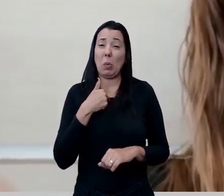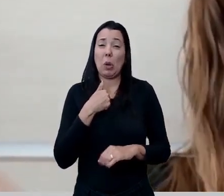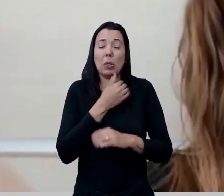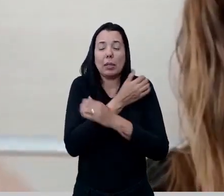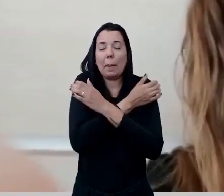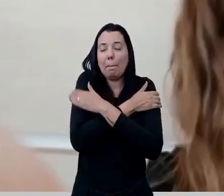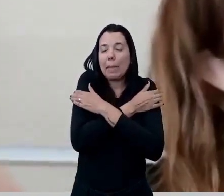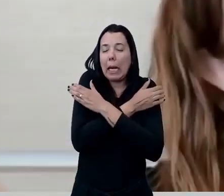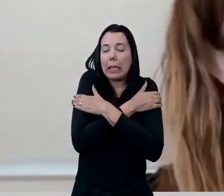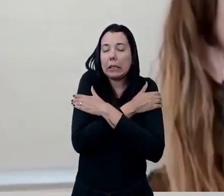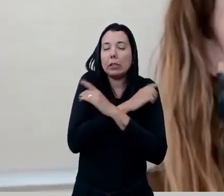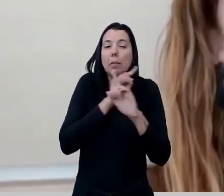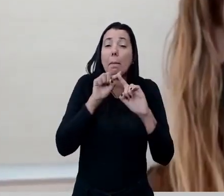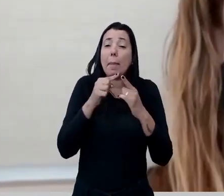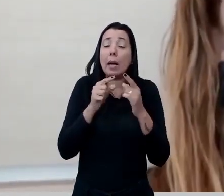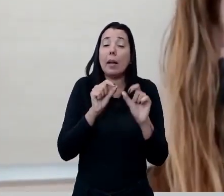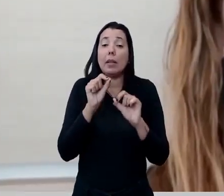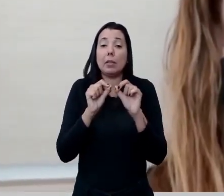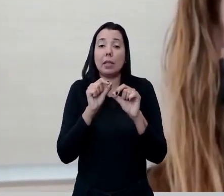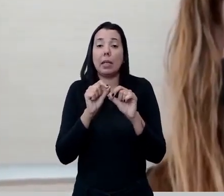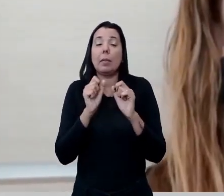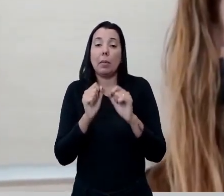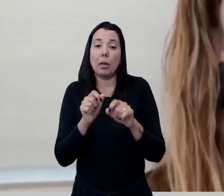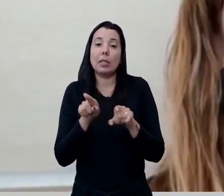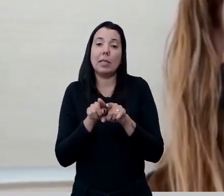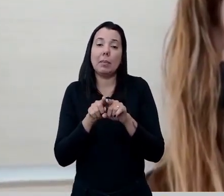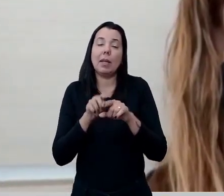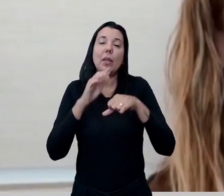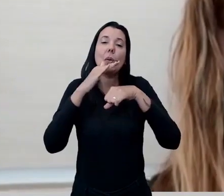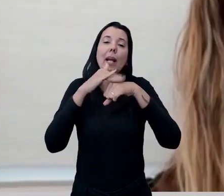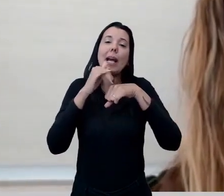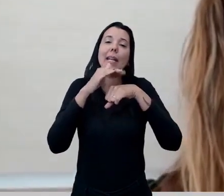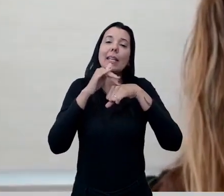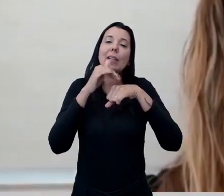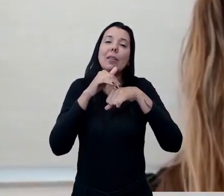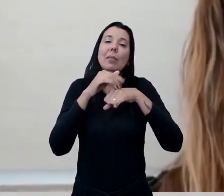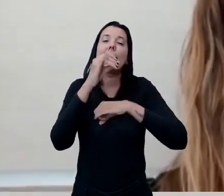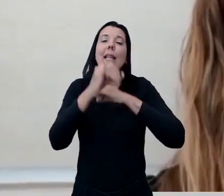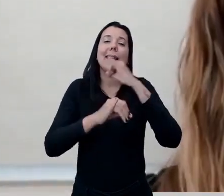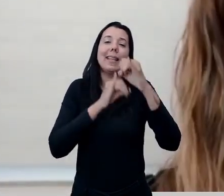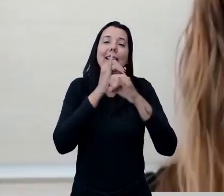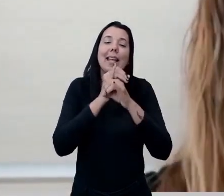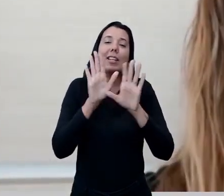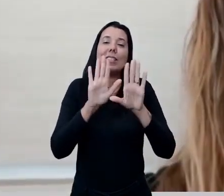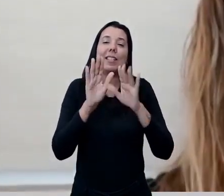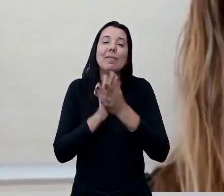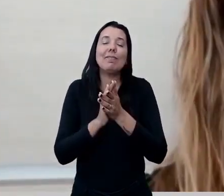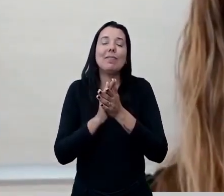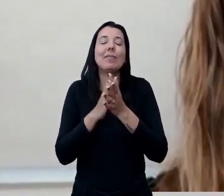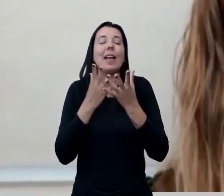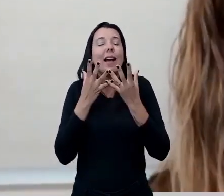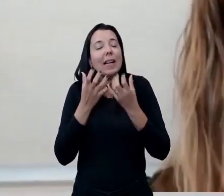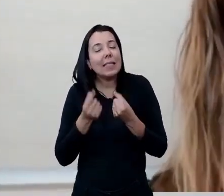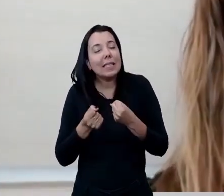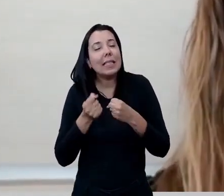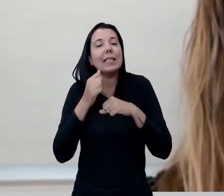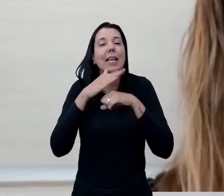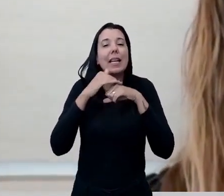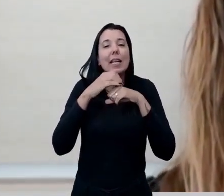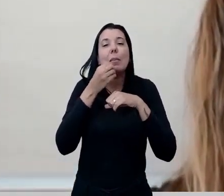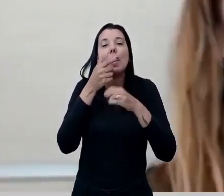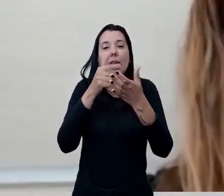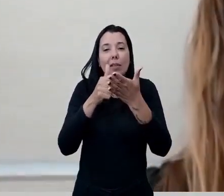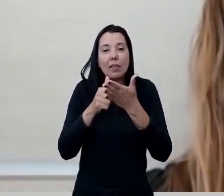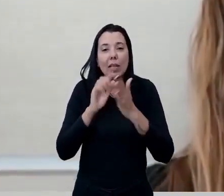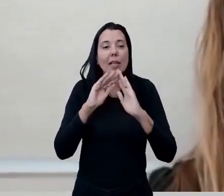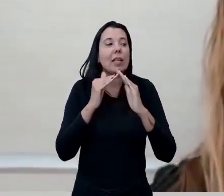pessoalmente, mas podemos mandar um carinho virtual, sintam-se acolhidos, sejam muito bem-vindos à